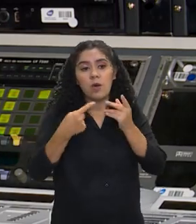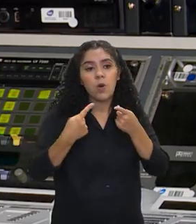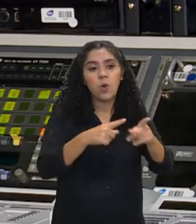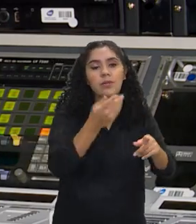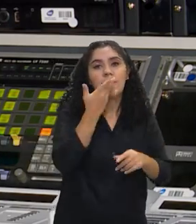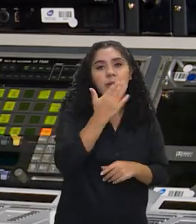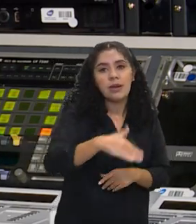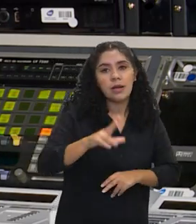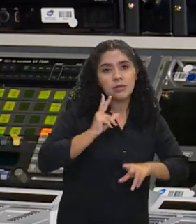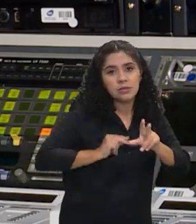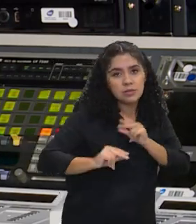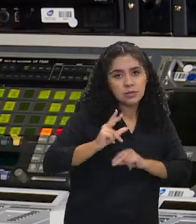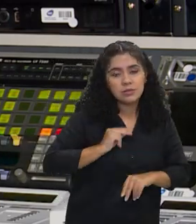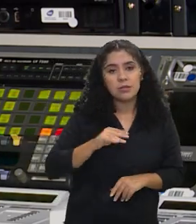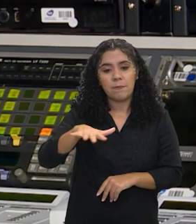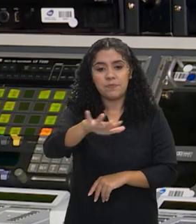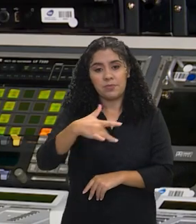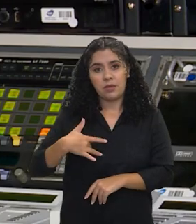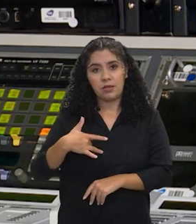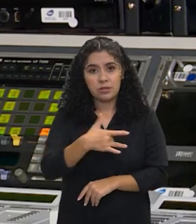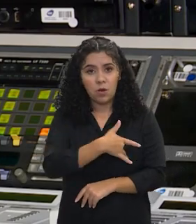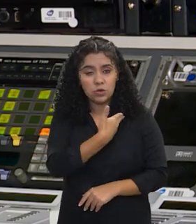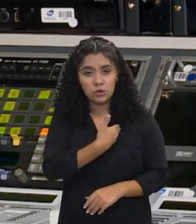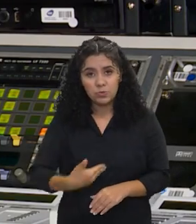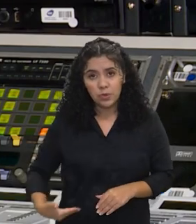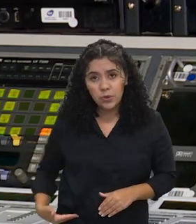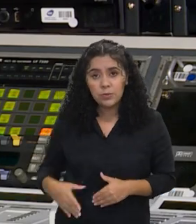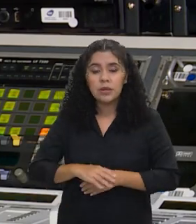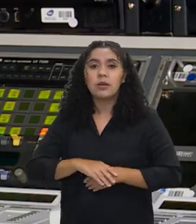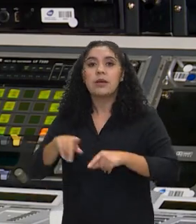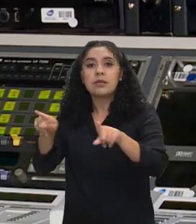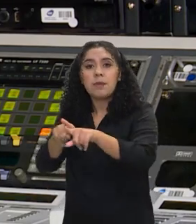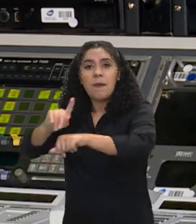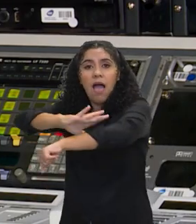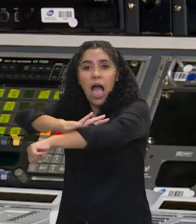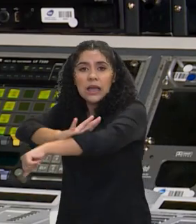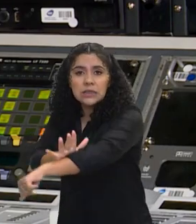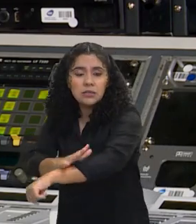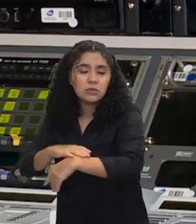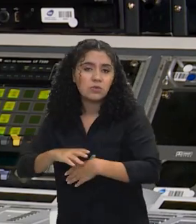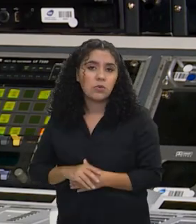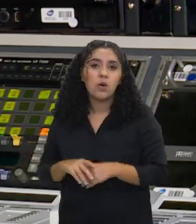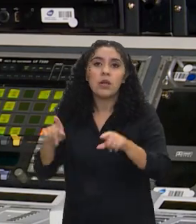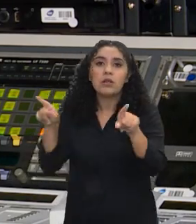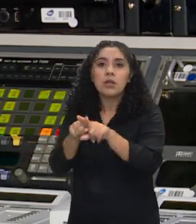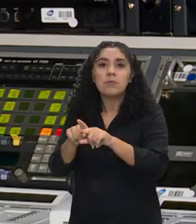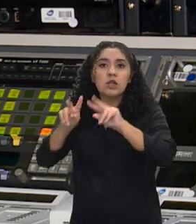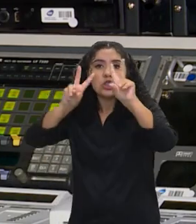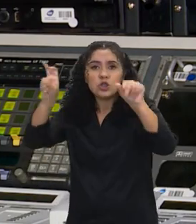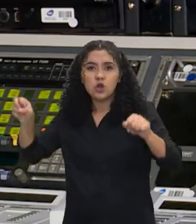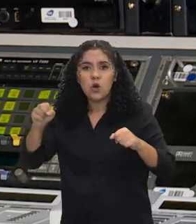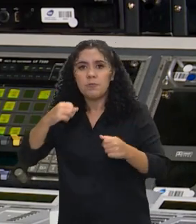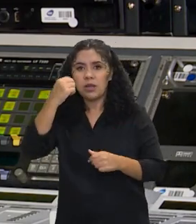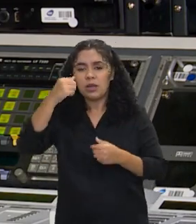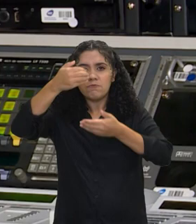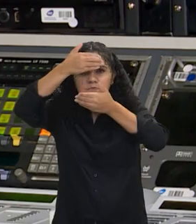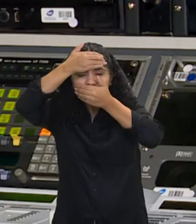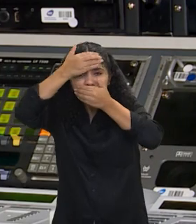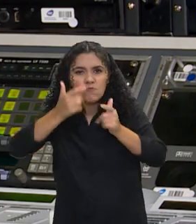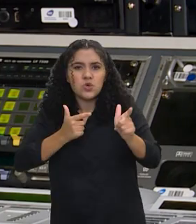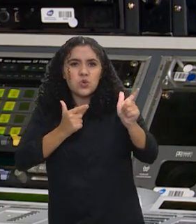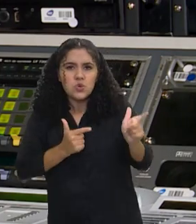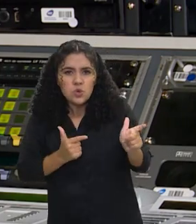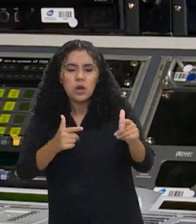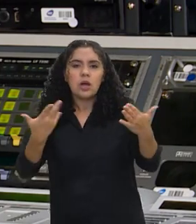crimes contra a saúde pública, crimes de racismo, crimes de, por exemplo, de fortalecimento do terrorismo, crimes